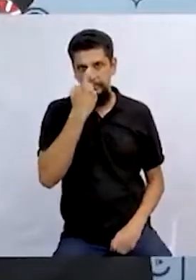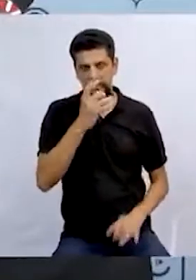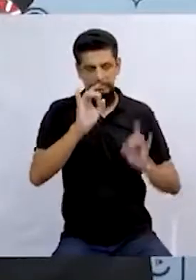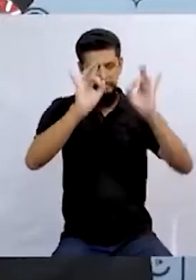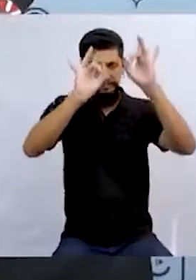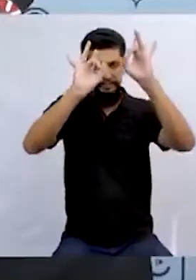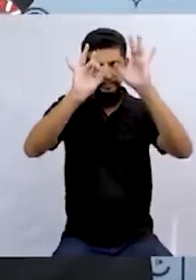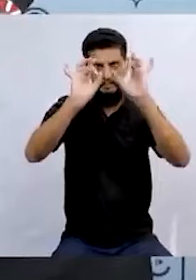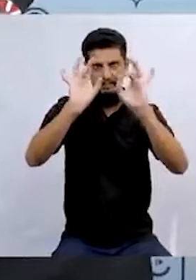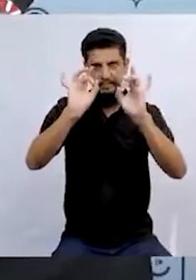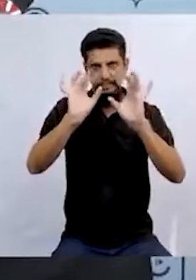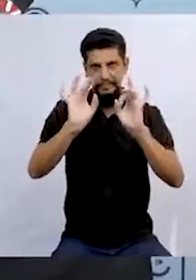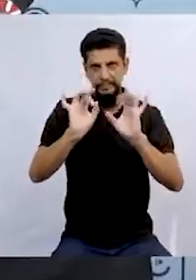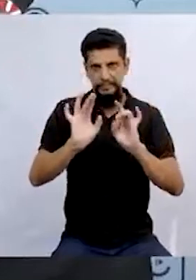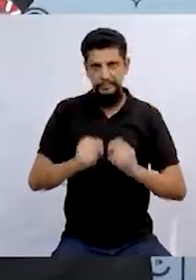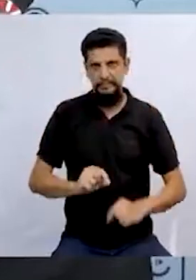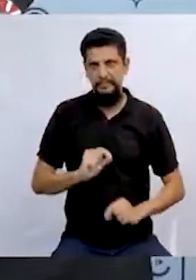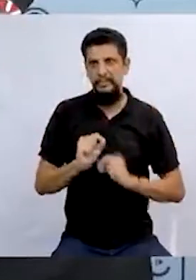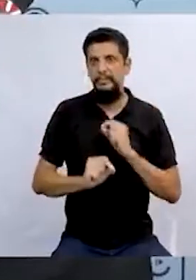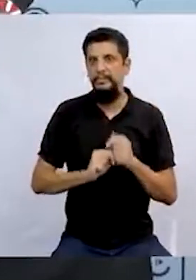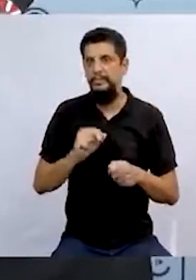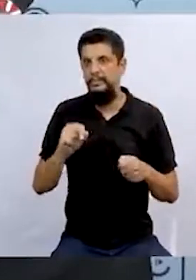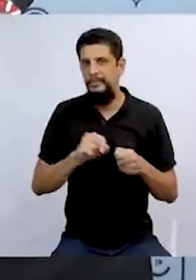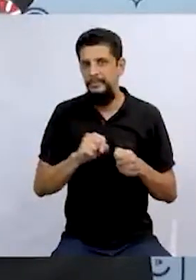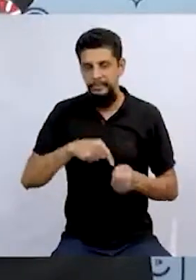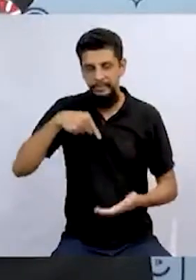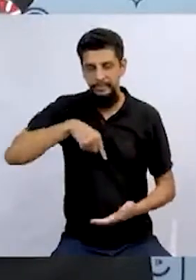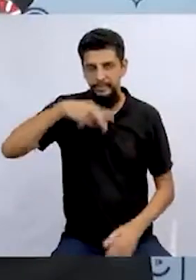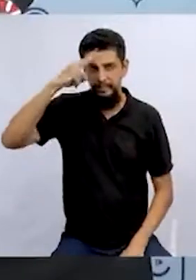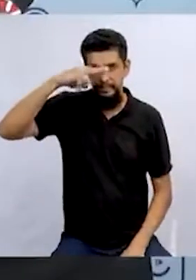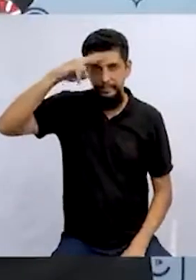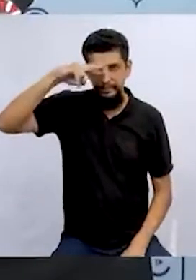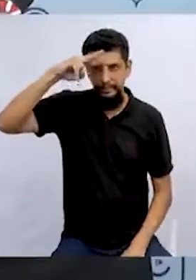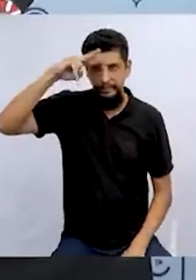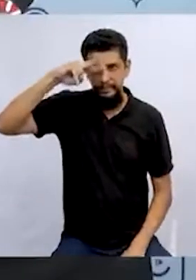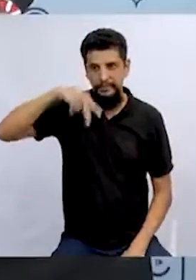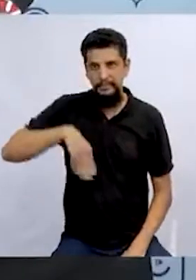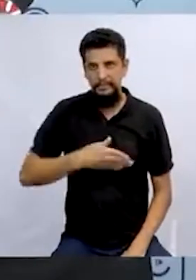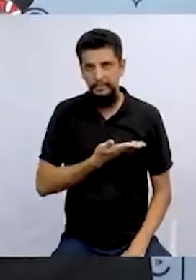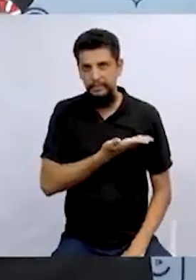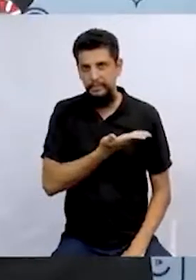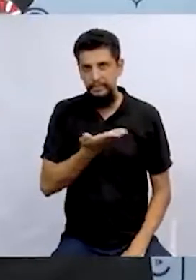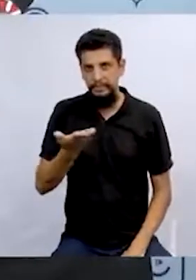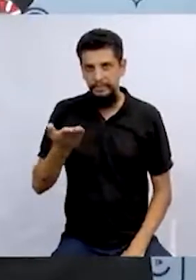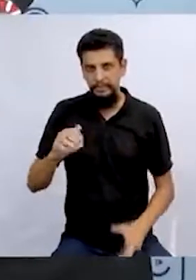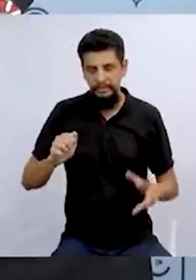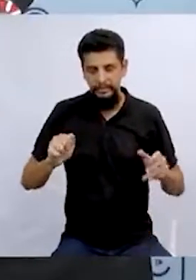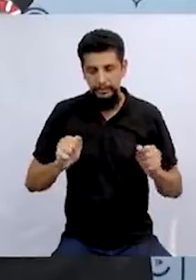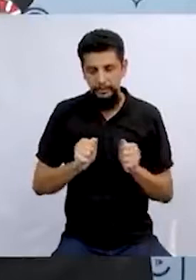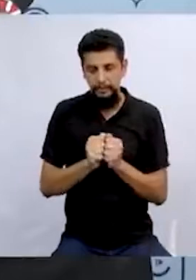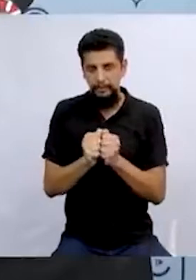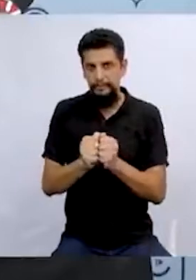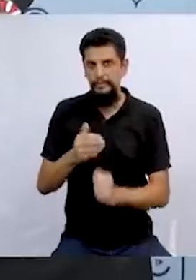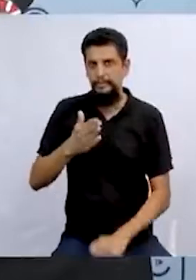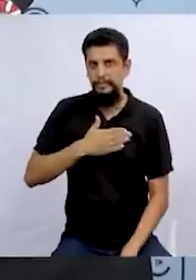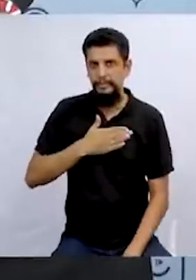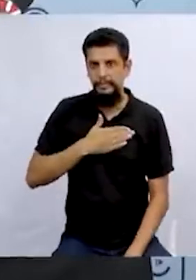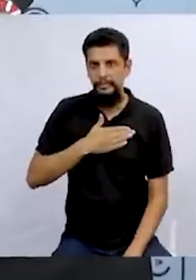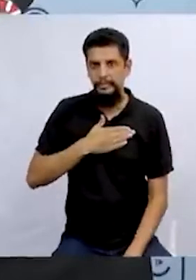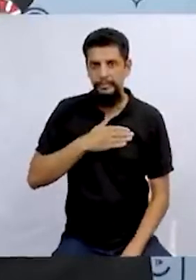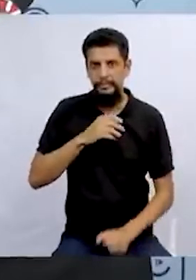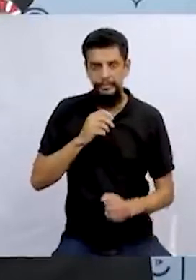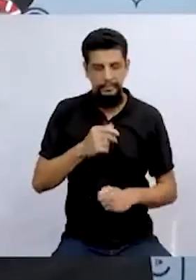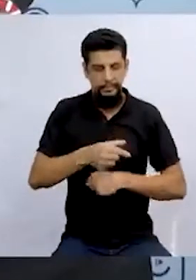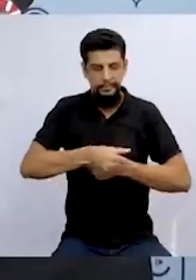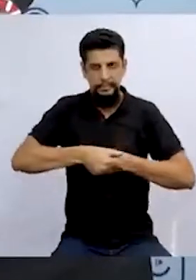especial. Quem fez essa história, quem está trazendo essa história para você junto comigo são